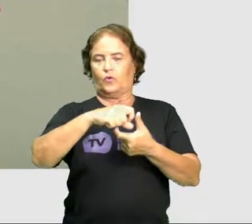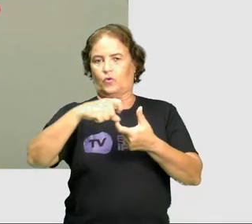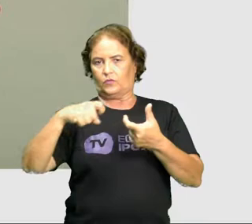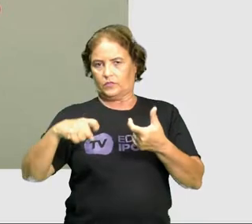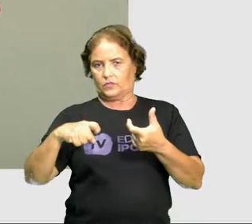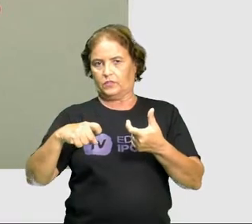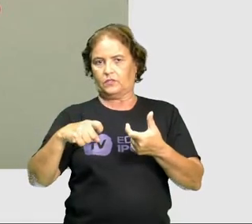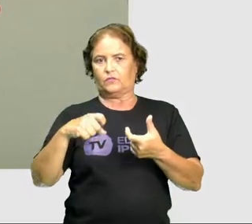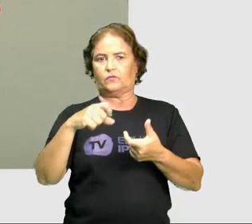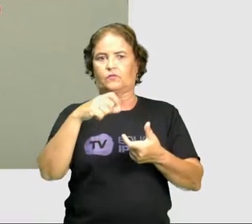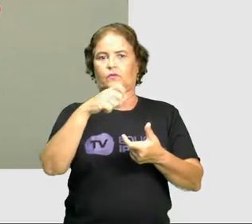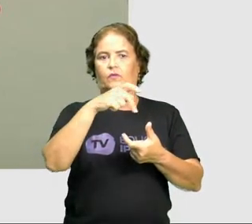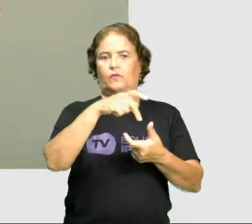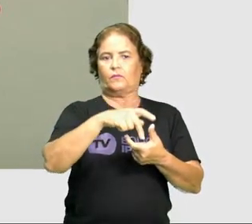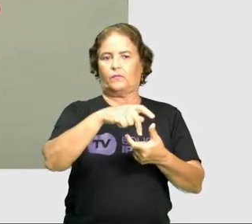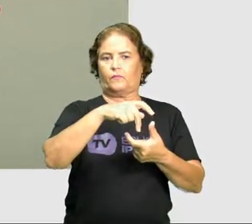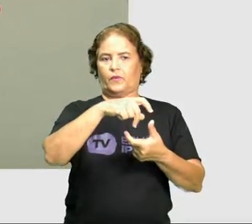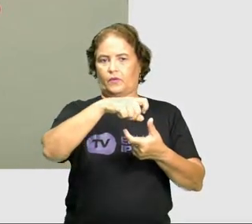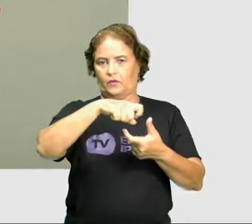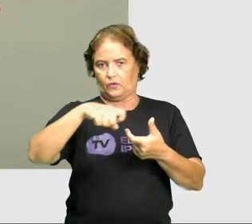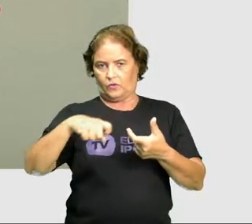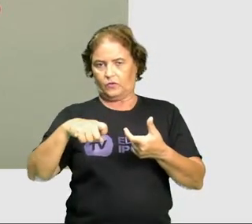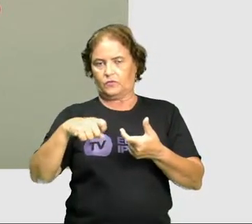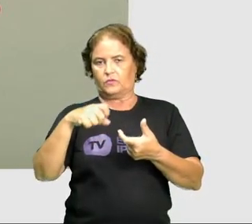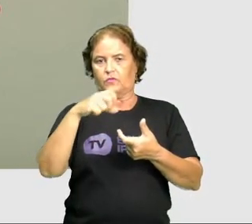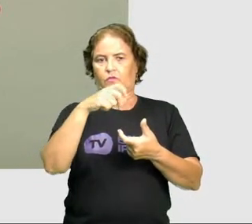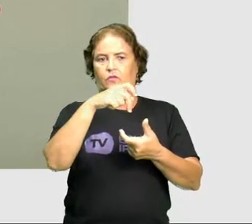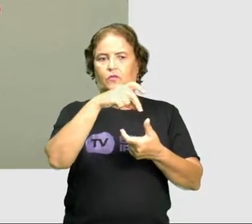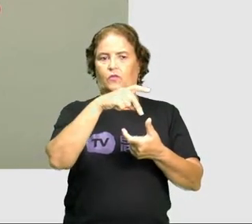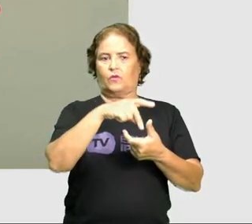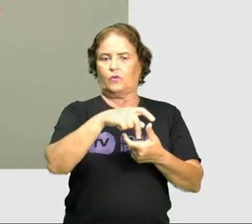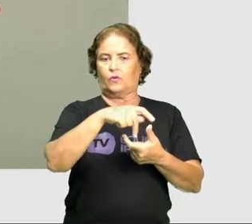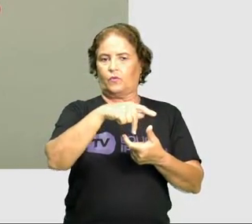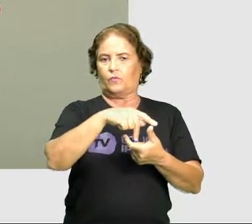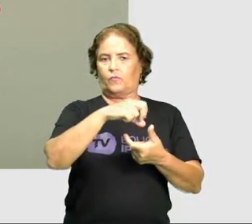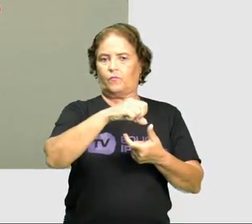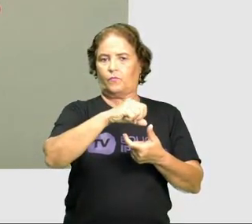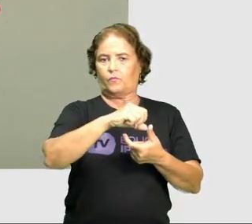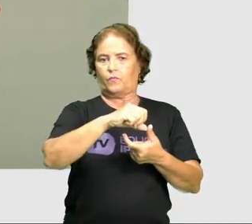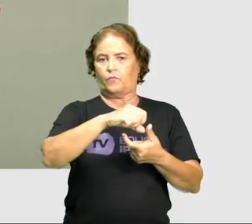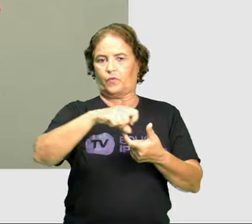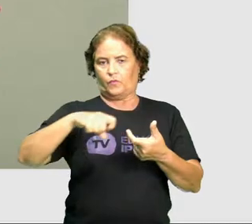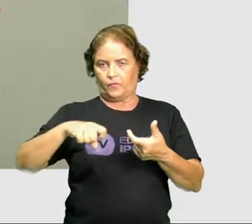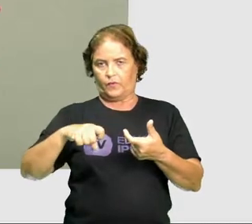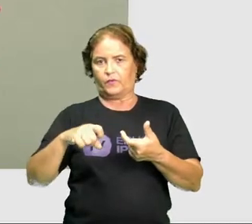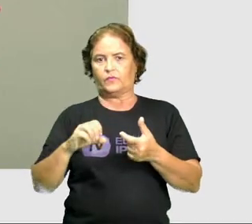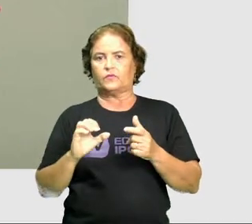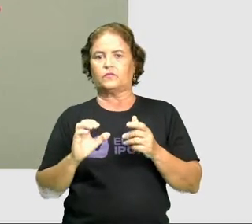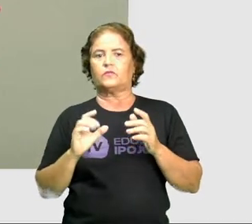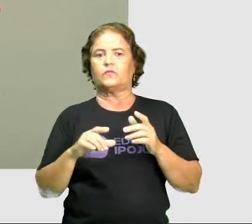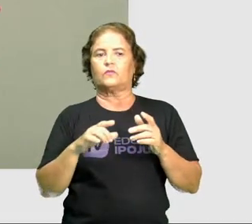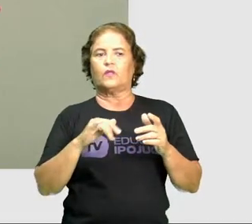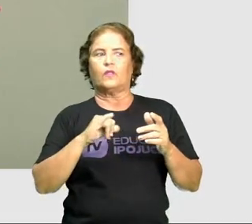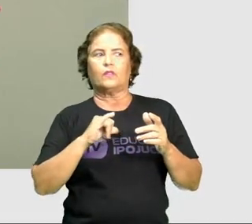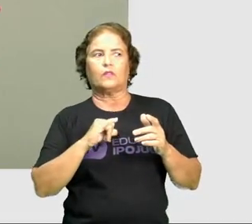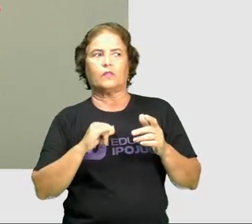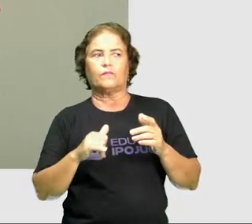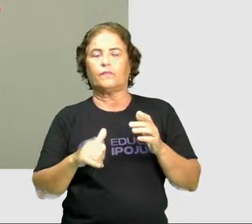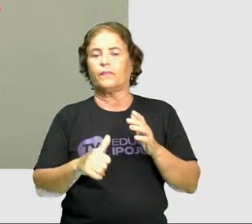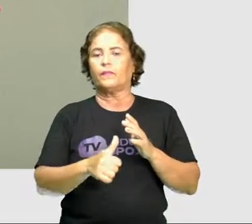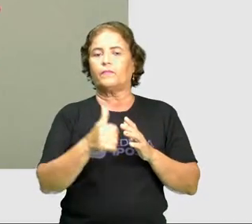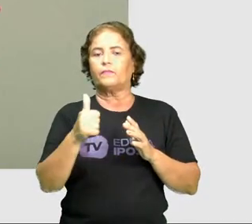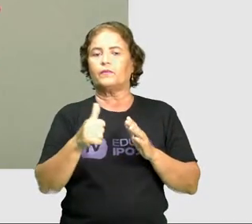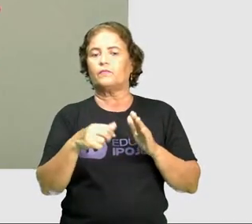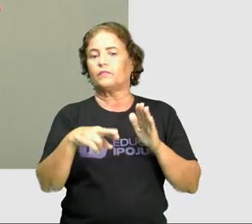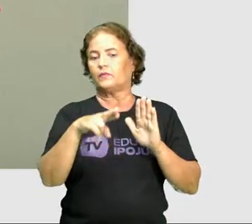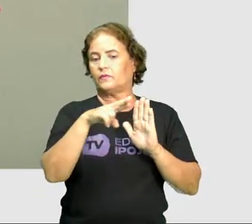palavras oxítonas, elas serão acentuadas quando? Qual foi a primeira regra? Ó, a primeira regra está dizendo que palavras